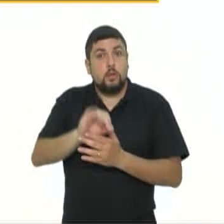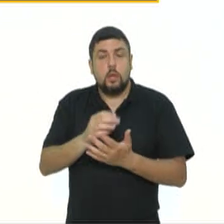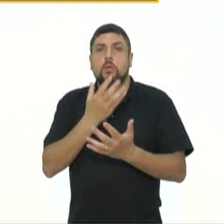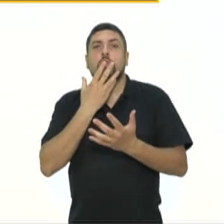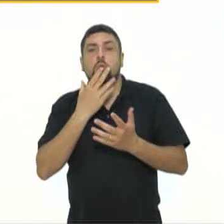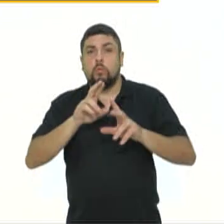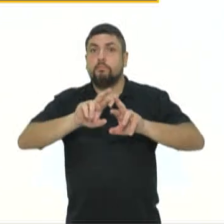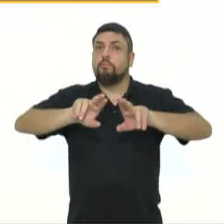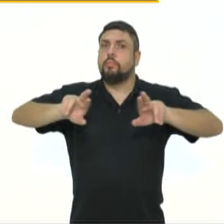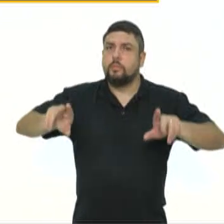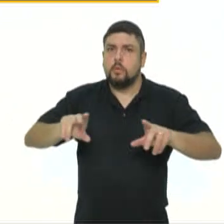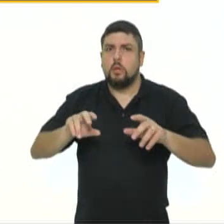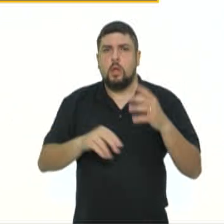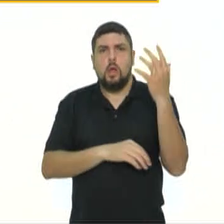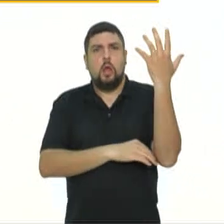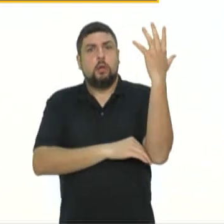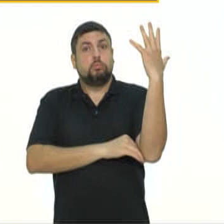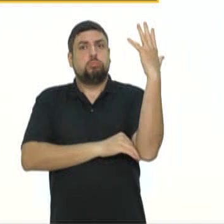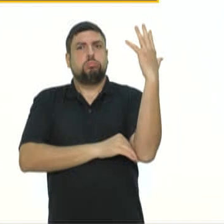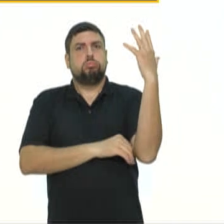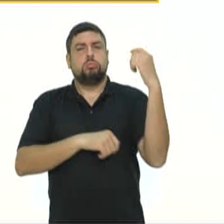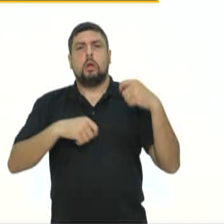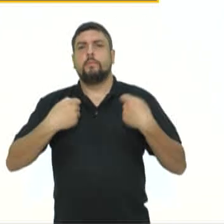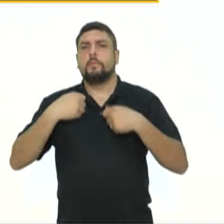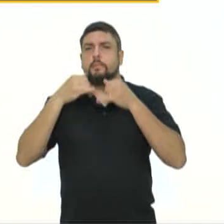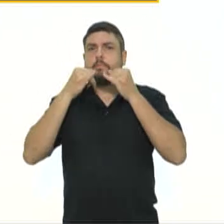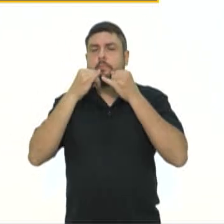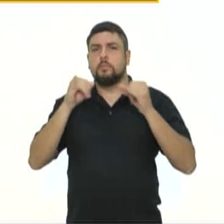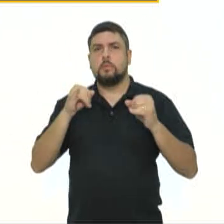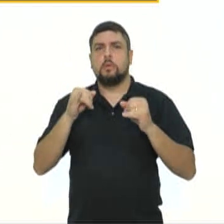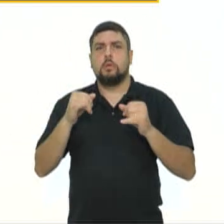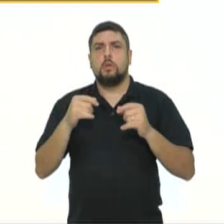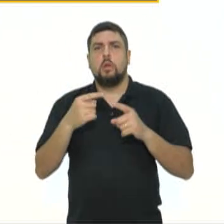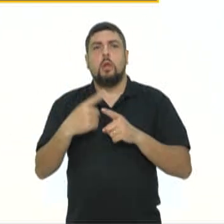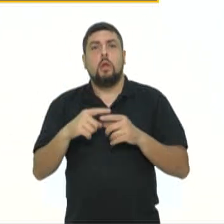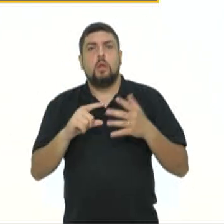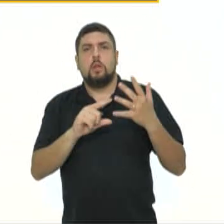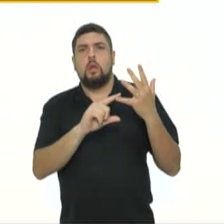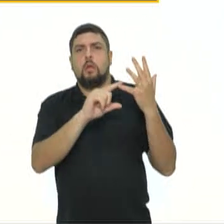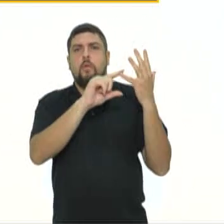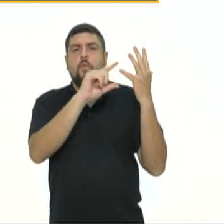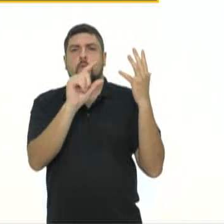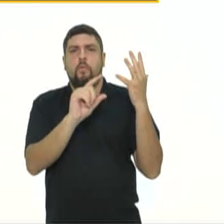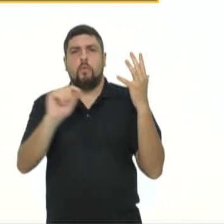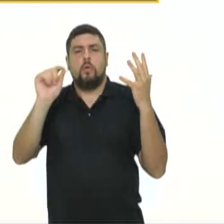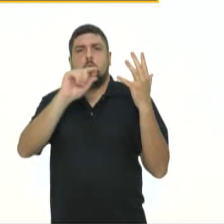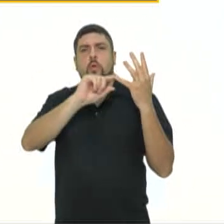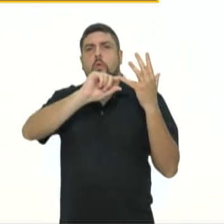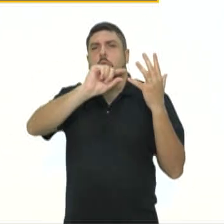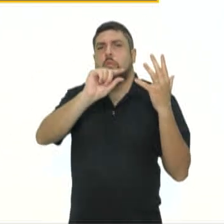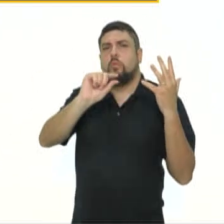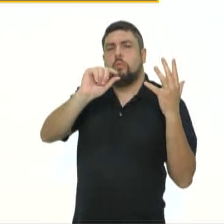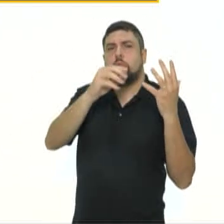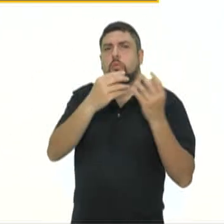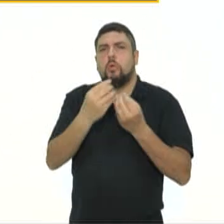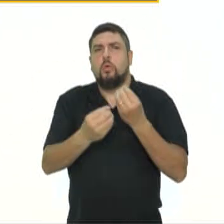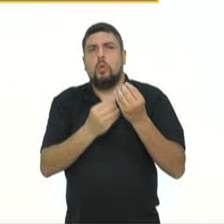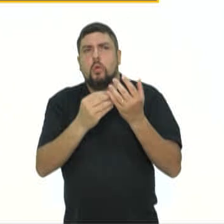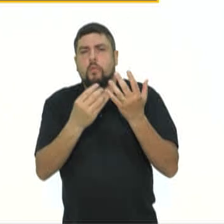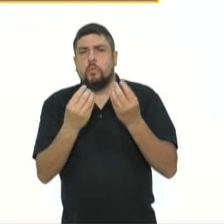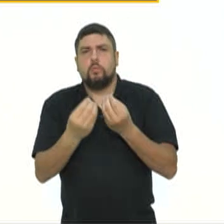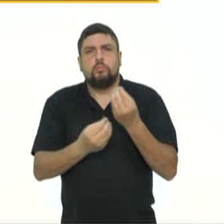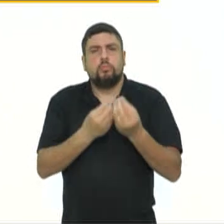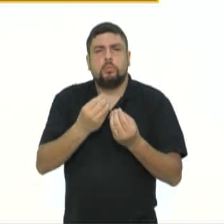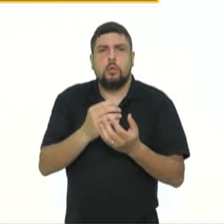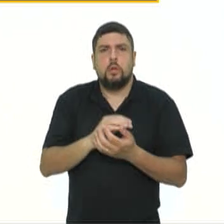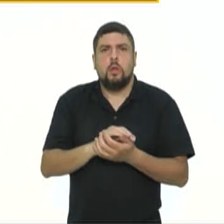Para ficar frondosa, a árvore precisa de muita energia, por isso perde as folhas e se concentra na multiplicação das flores. Por ser muito resistente,